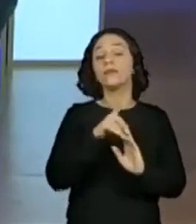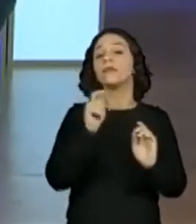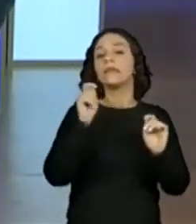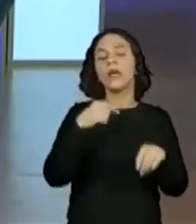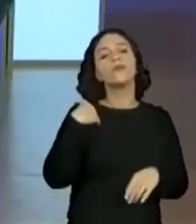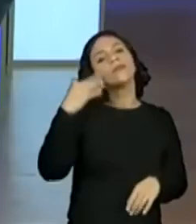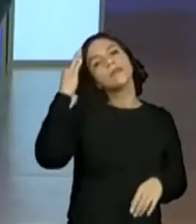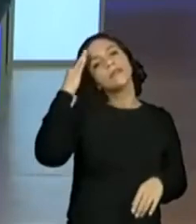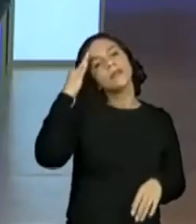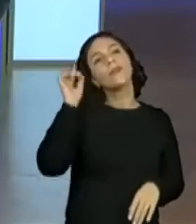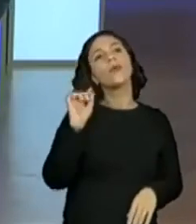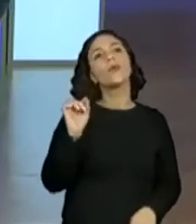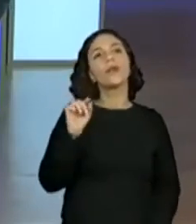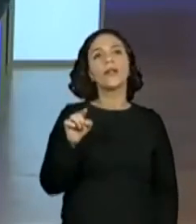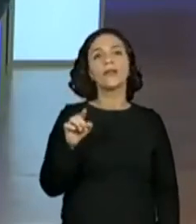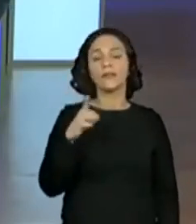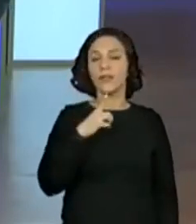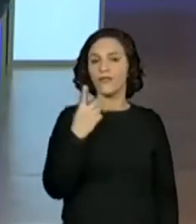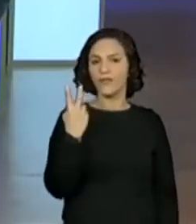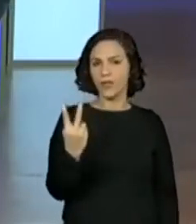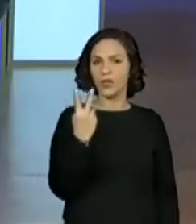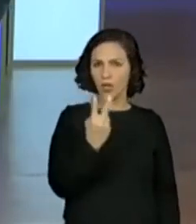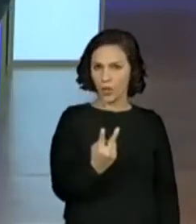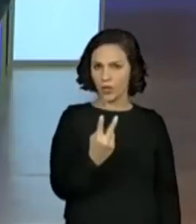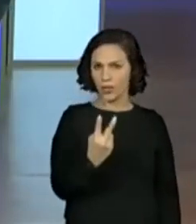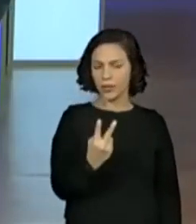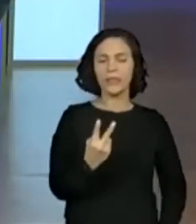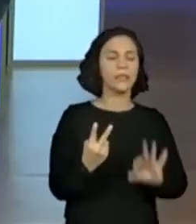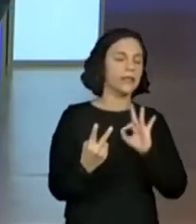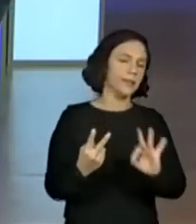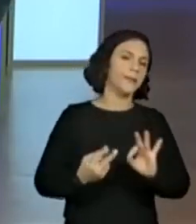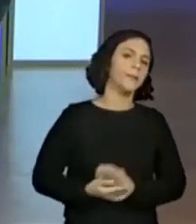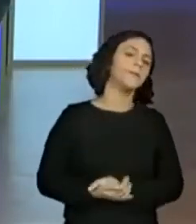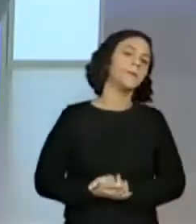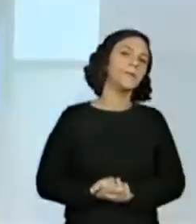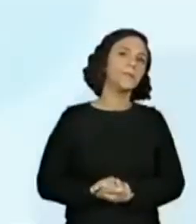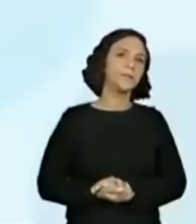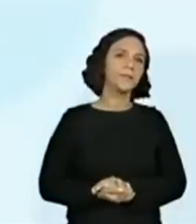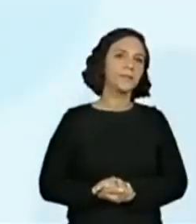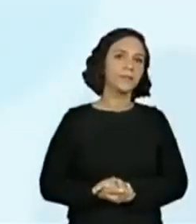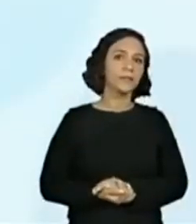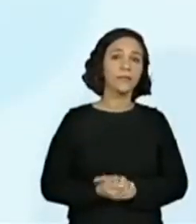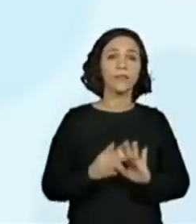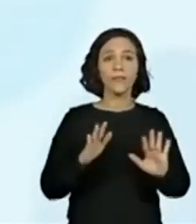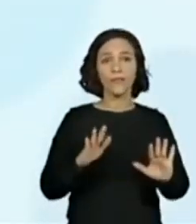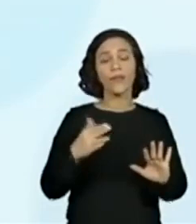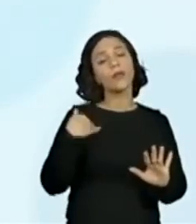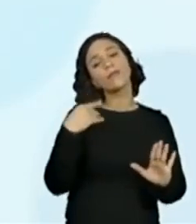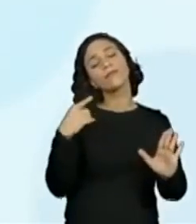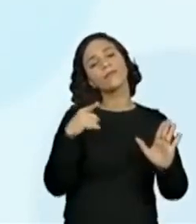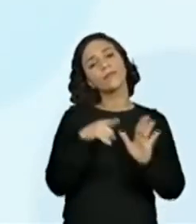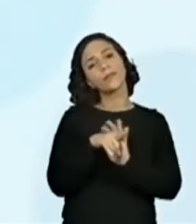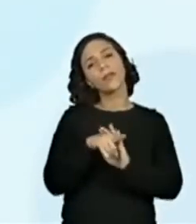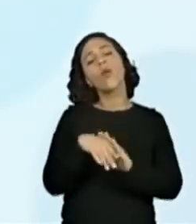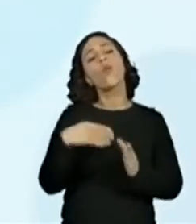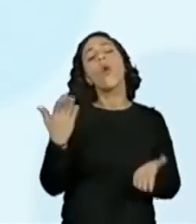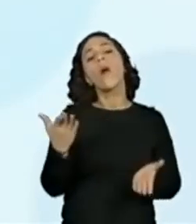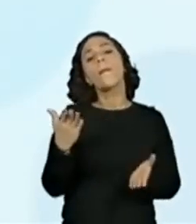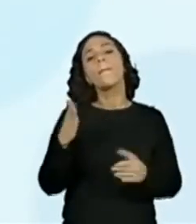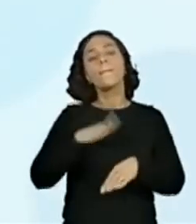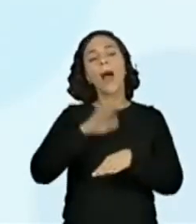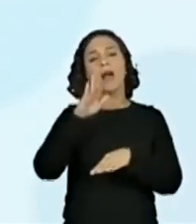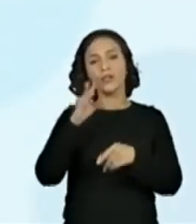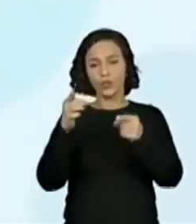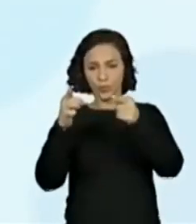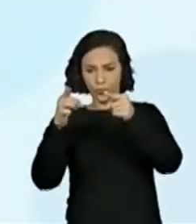ideia que tem vinte e dois, é isso? Vinte e duas flores. O que há mais? Margaridas ou lírios?